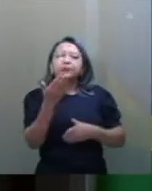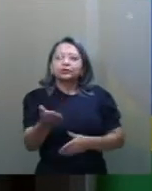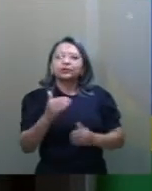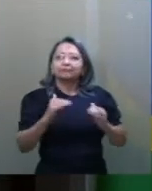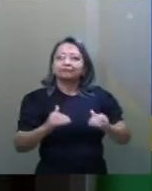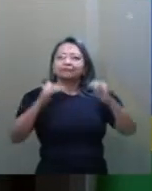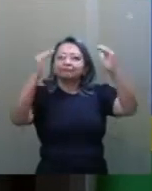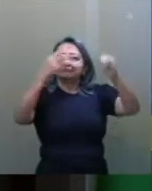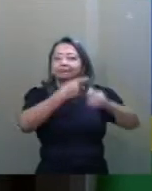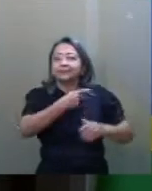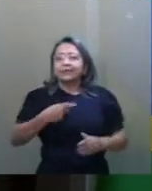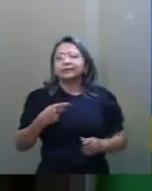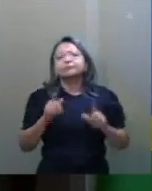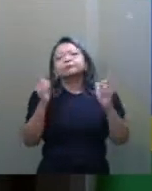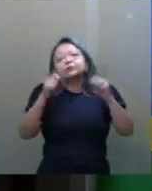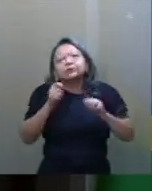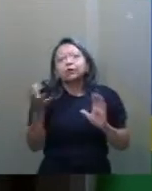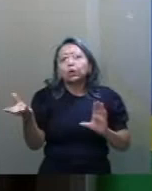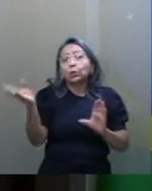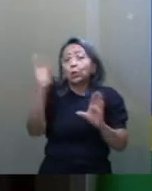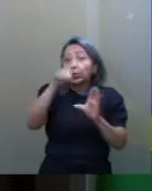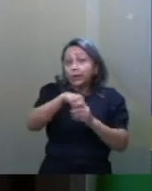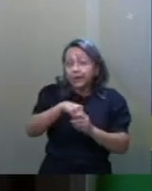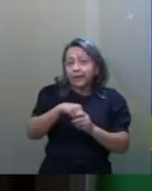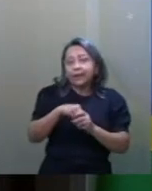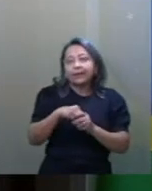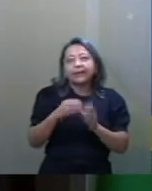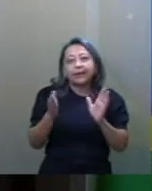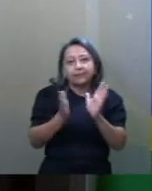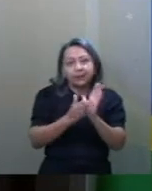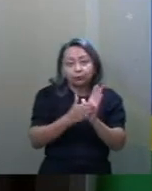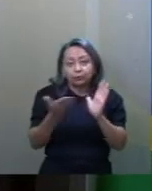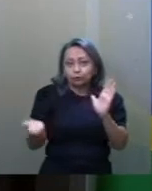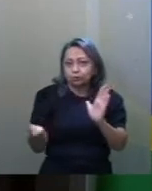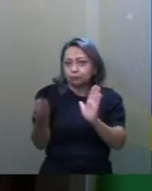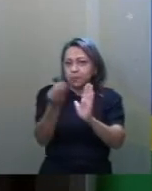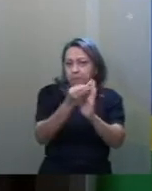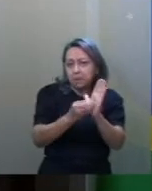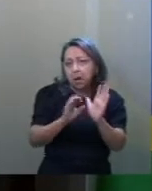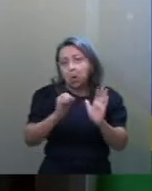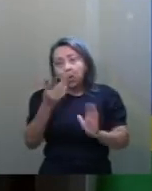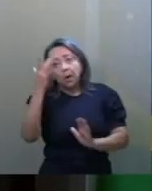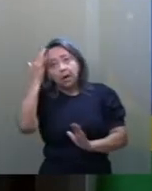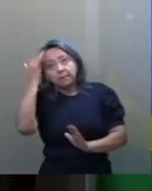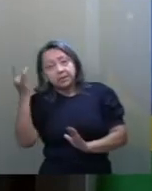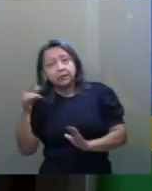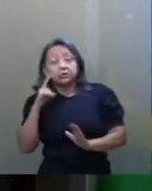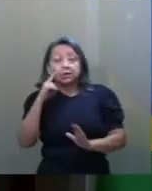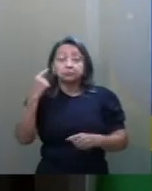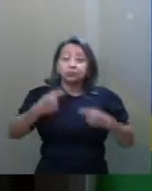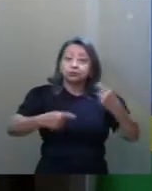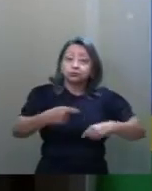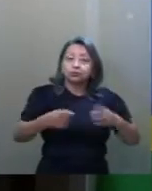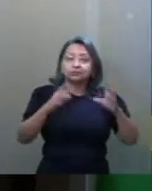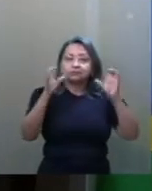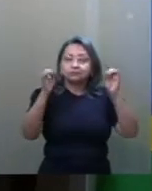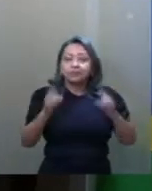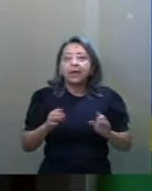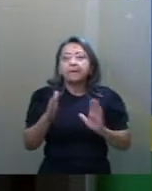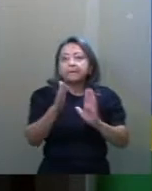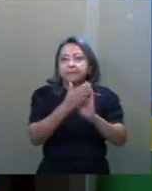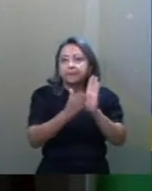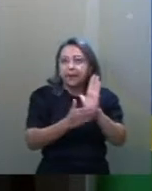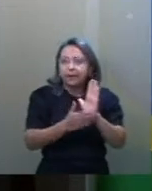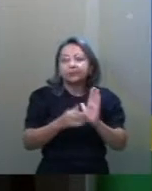possível, incluir na pauta do dia de hoje, ou amanhã, que a gente está se liberando exclusivamente, pautas